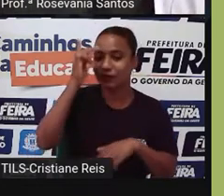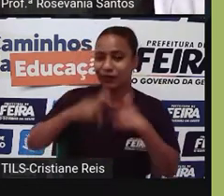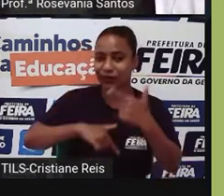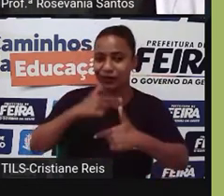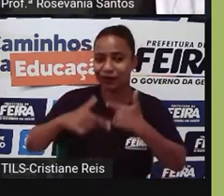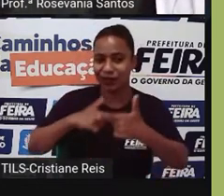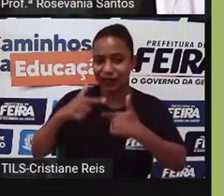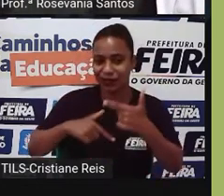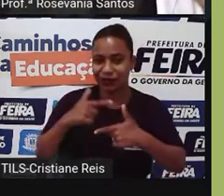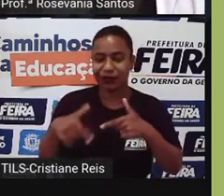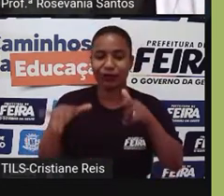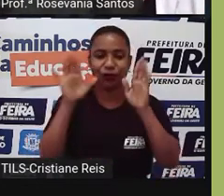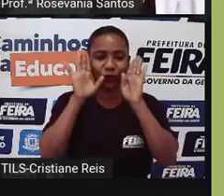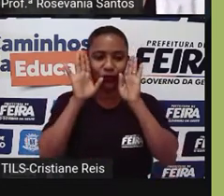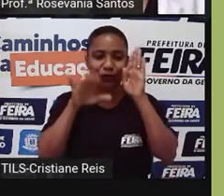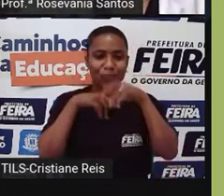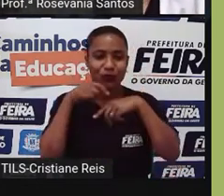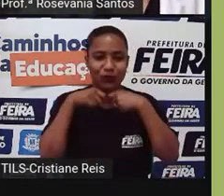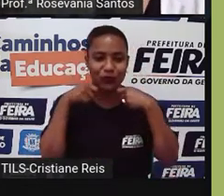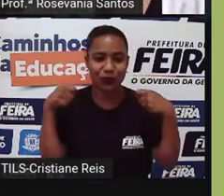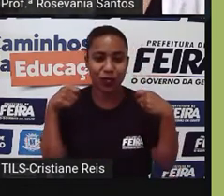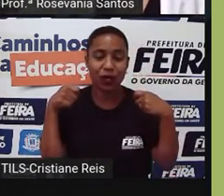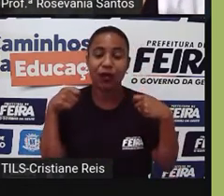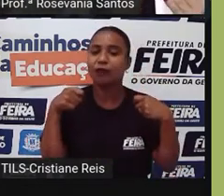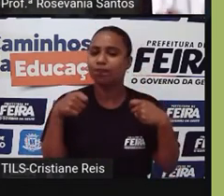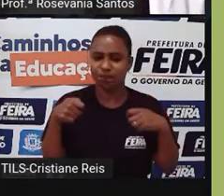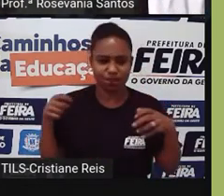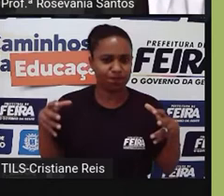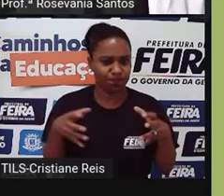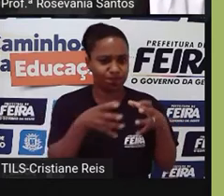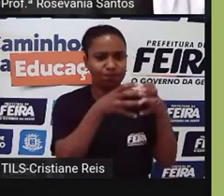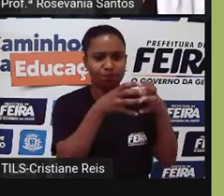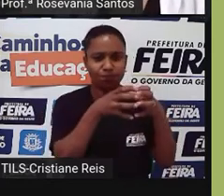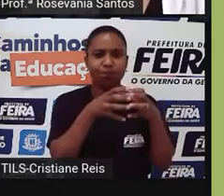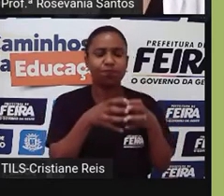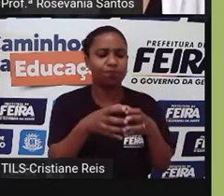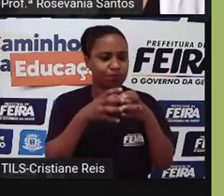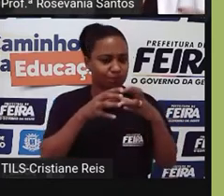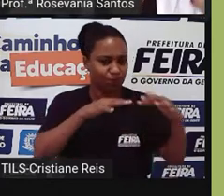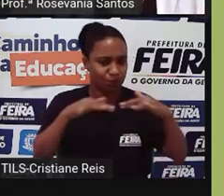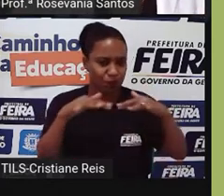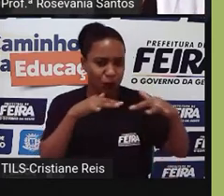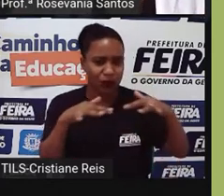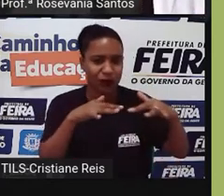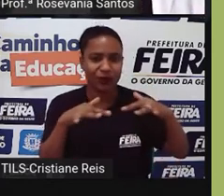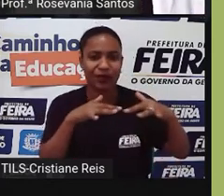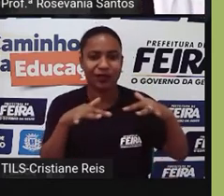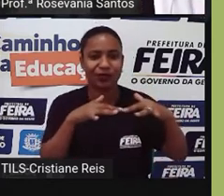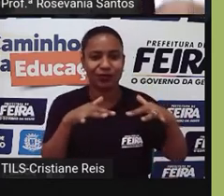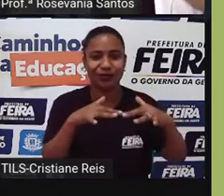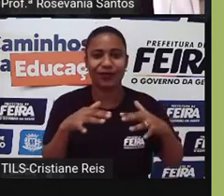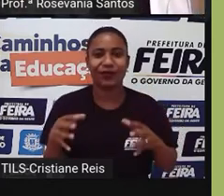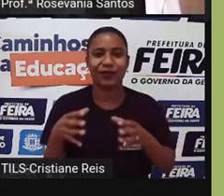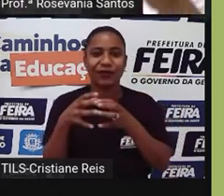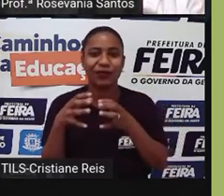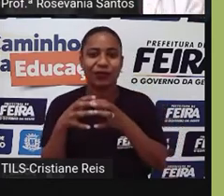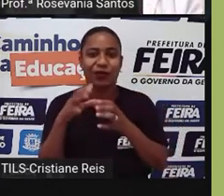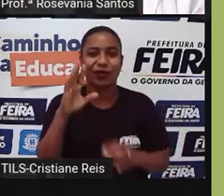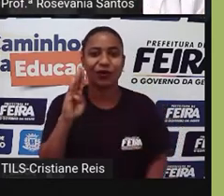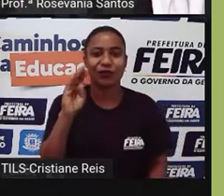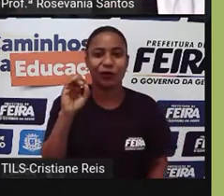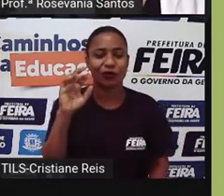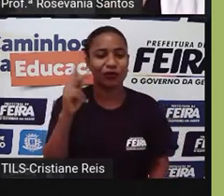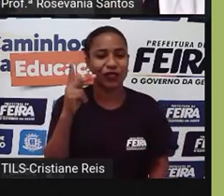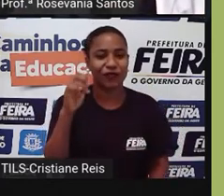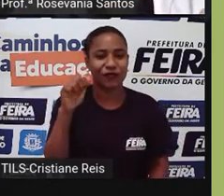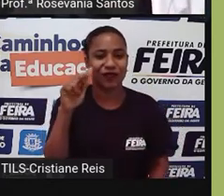reuniram e fizeram essa revolução social, que foi, como eu falei, né, liderada pelos bucheviques, cujo objetivo principal